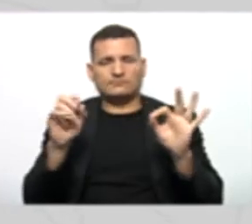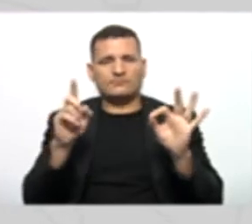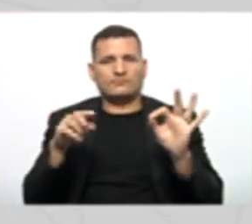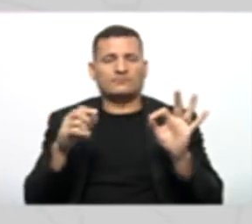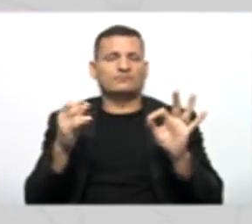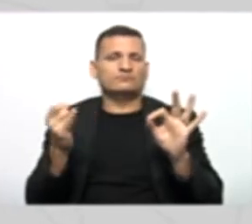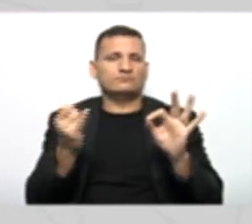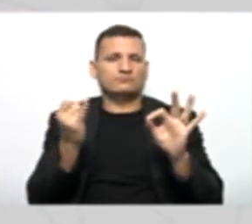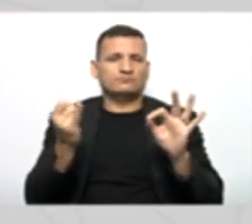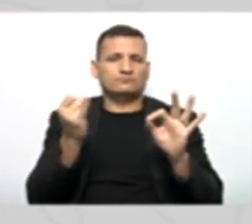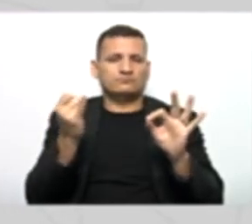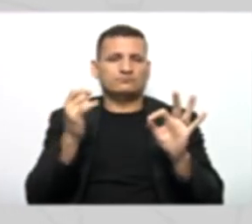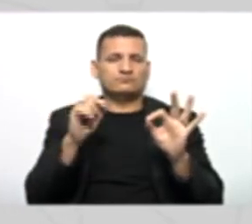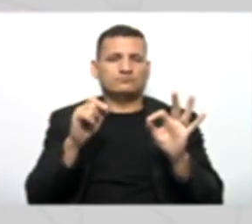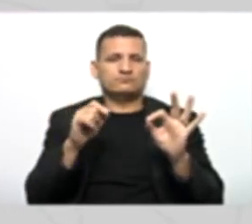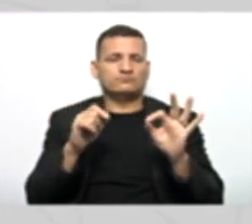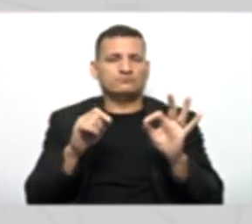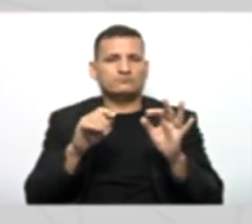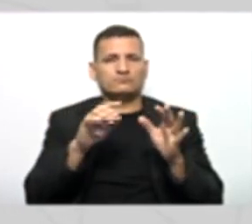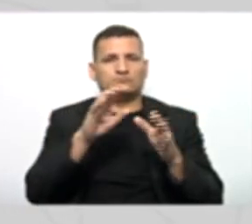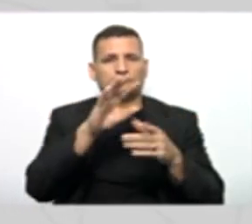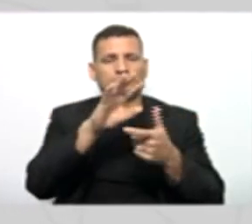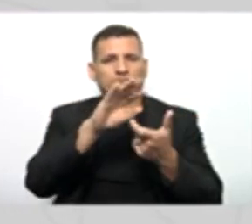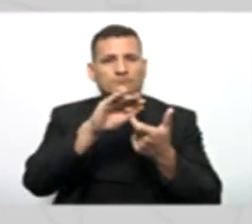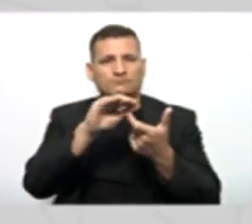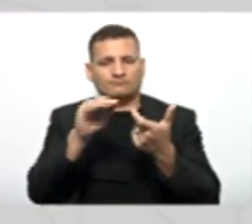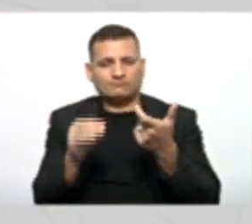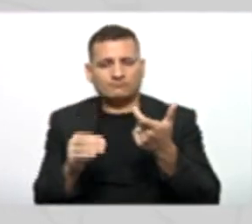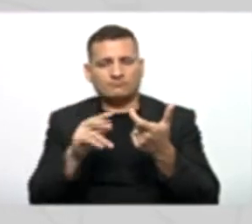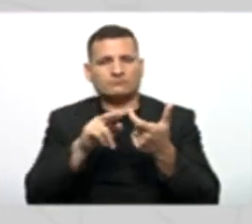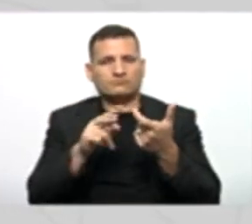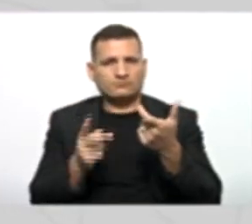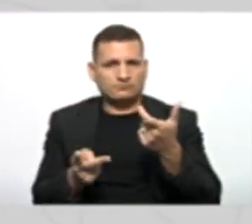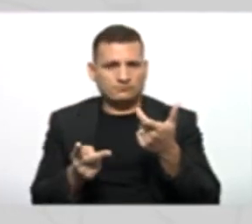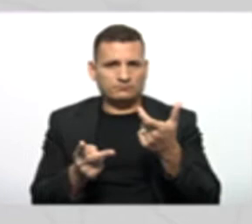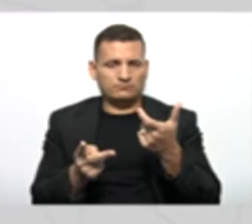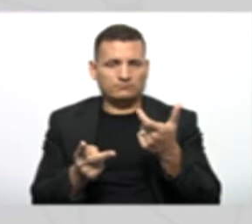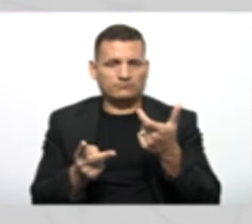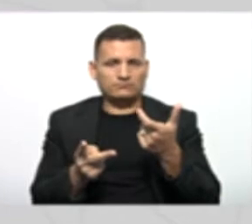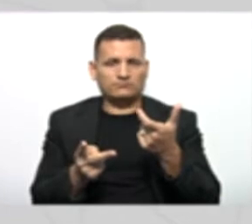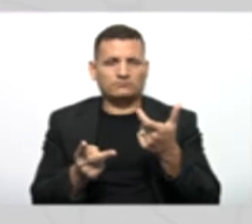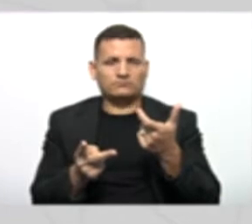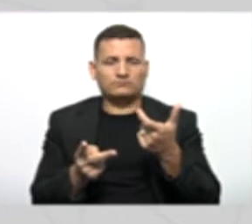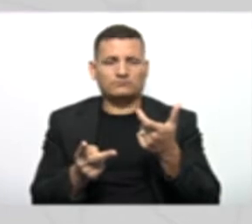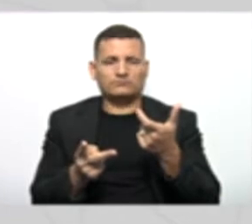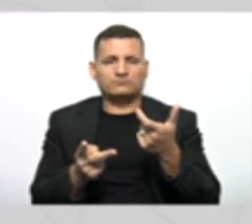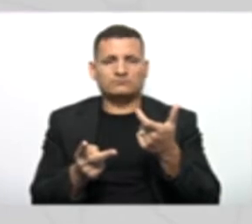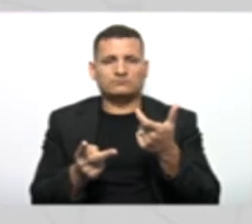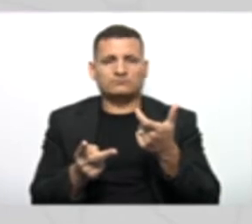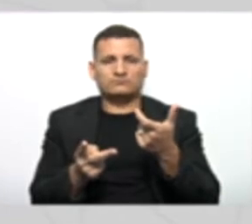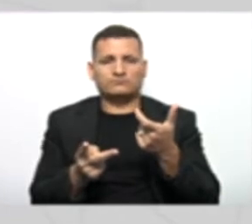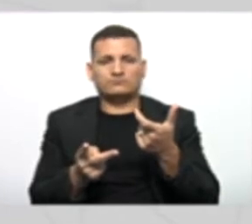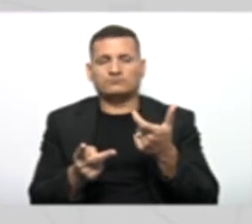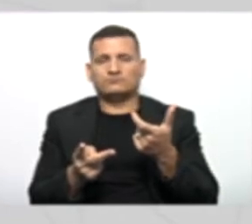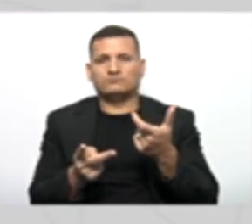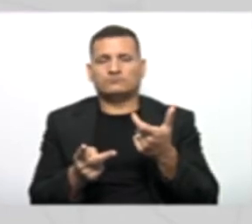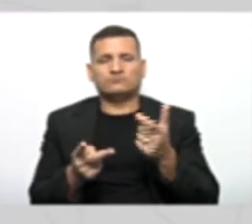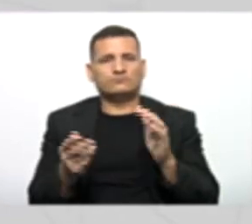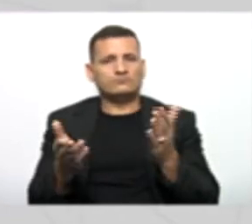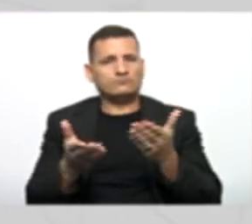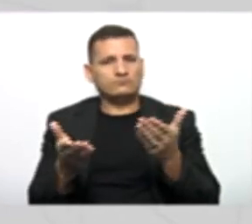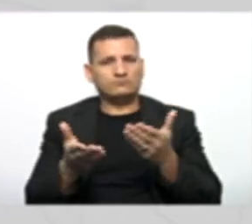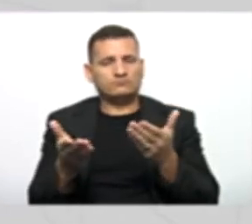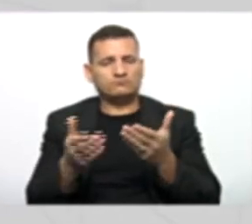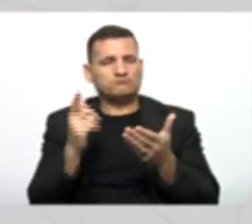possa ser finalizado, executado e concretizado. Tá ok? Então, agora nós prosseguimos normalmente